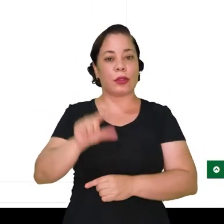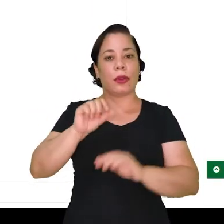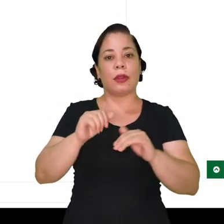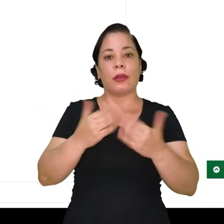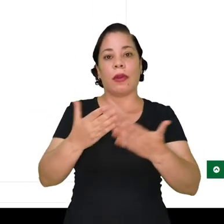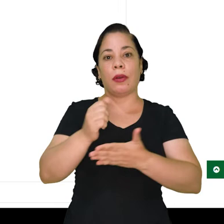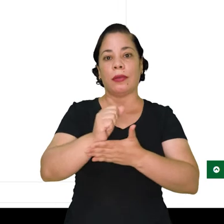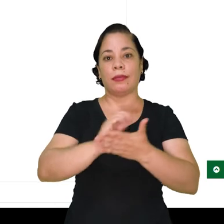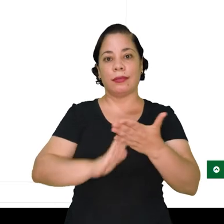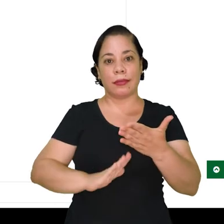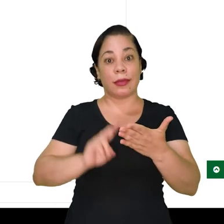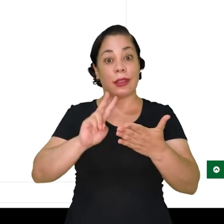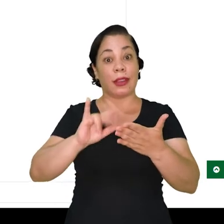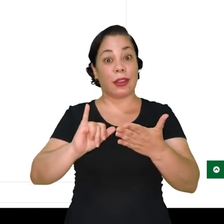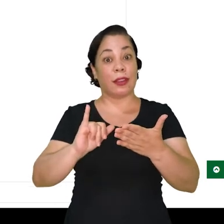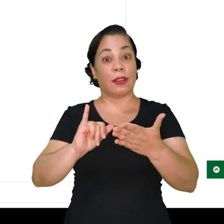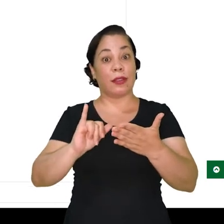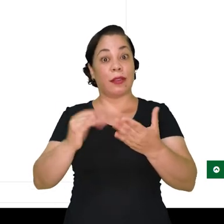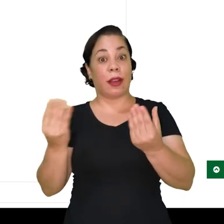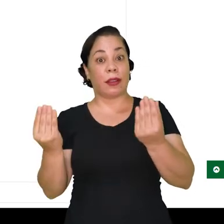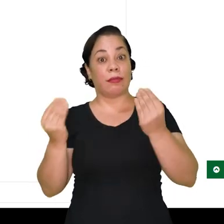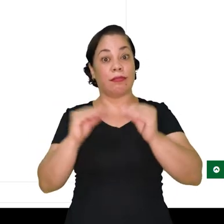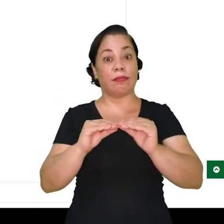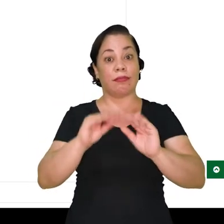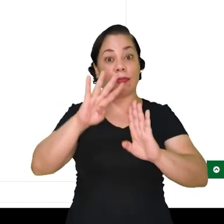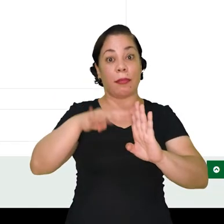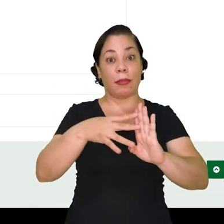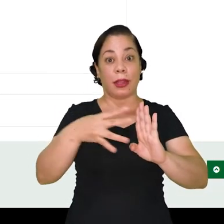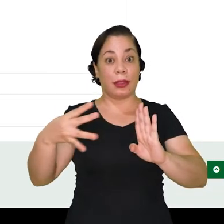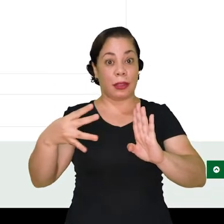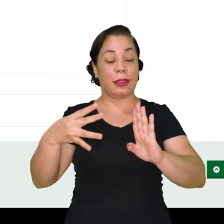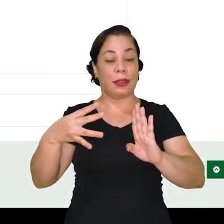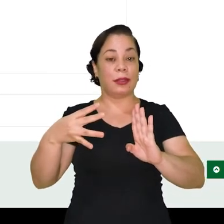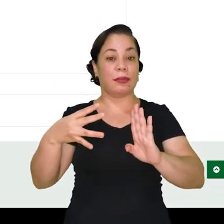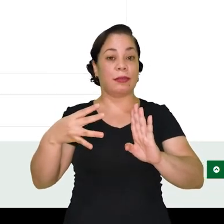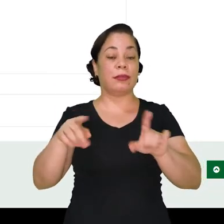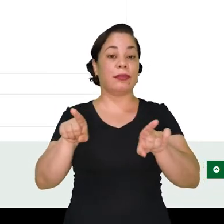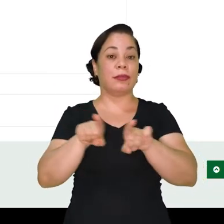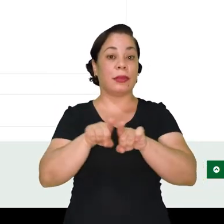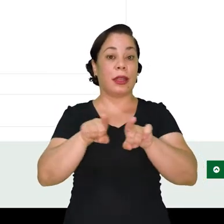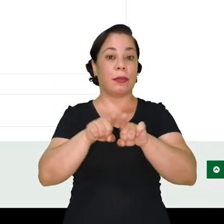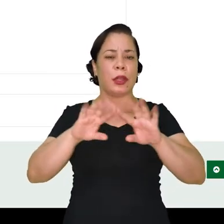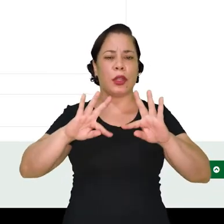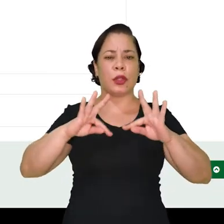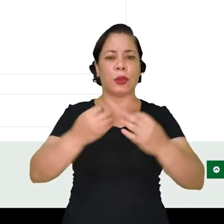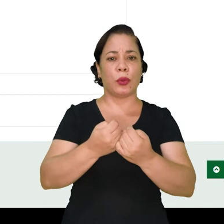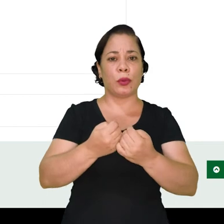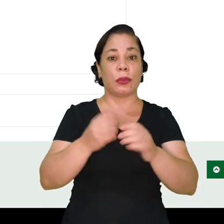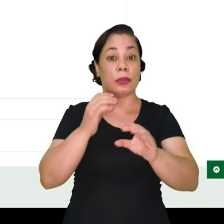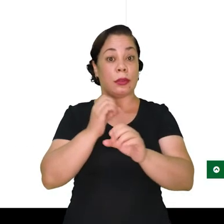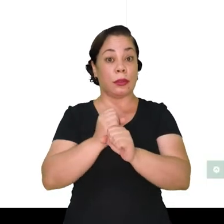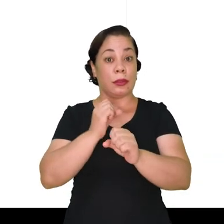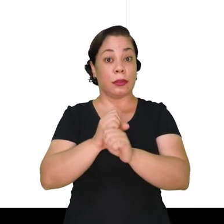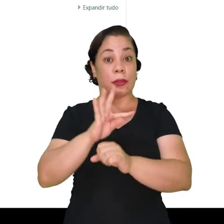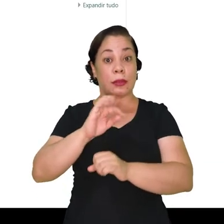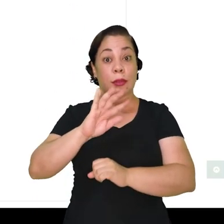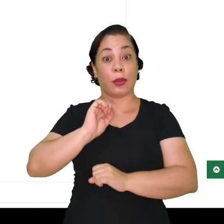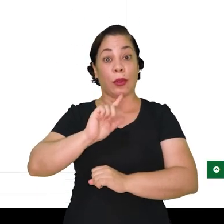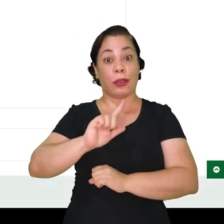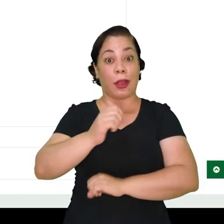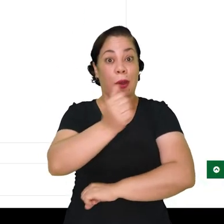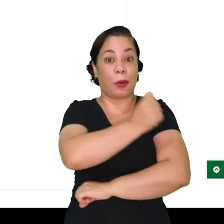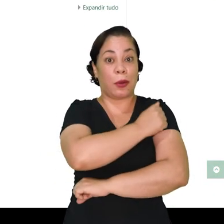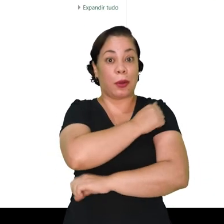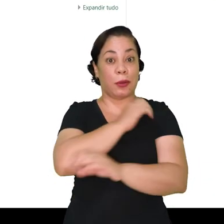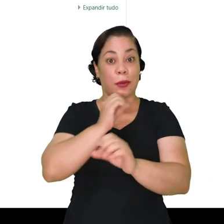escolher quais atividades vão entrar nessa planilha, todas e inclusive o total da nota do aluno. E